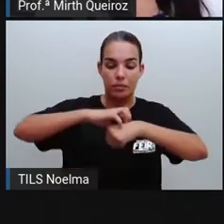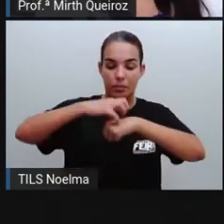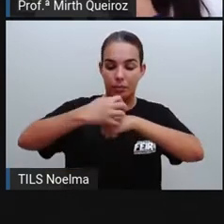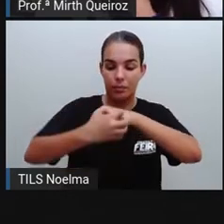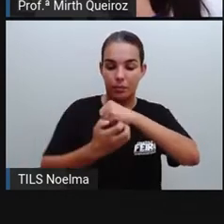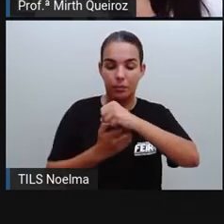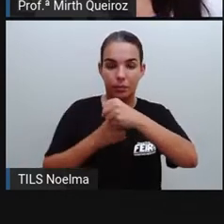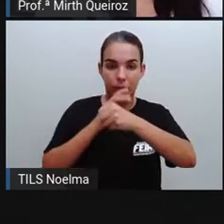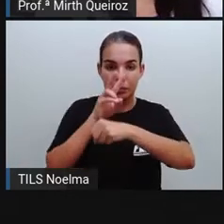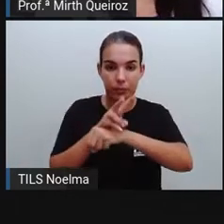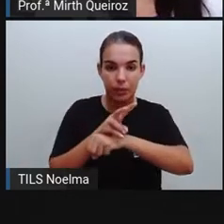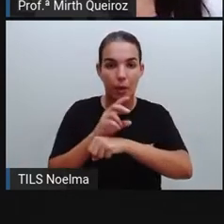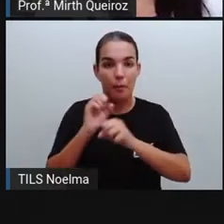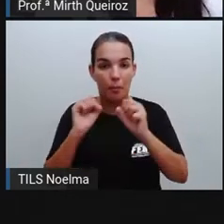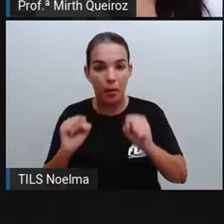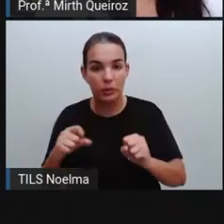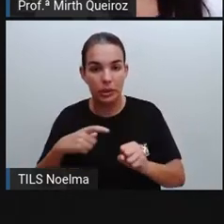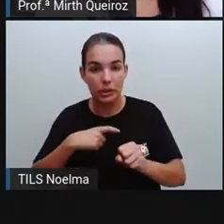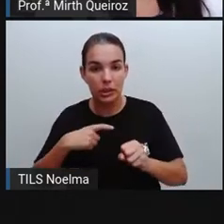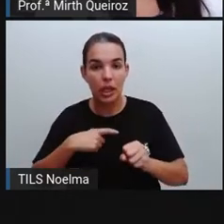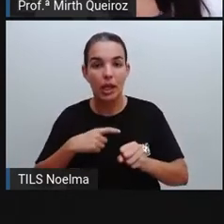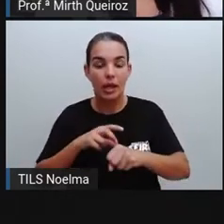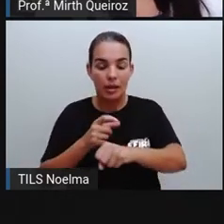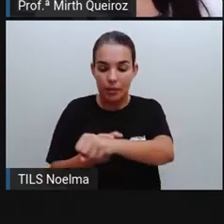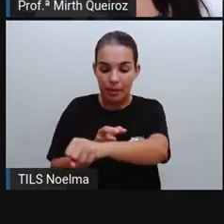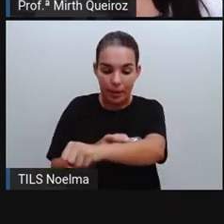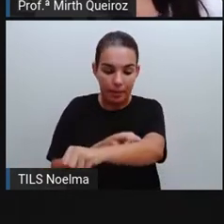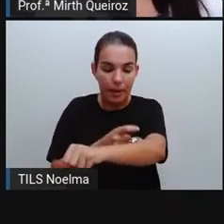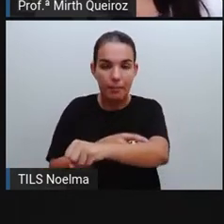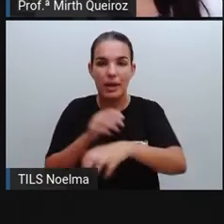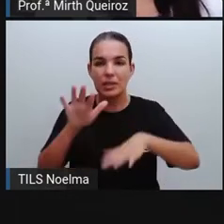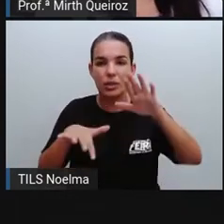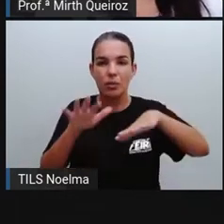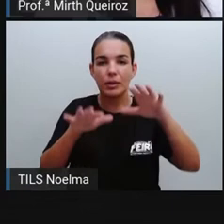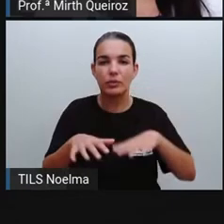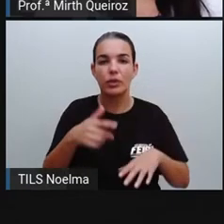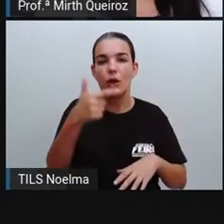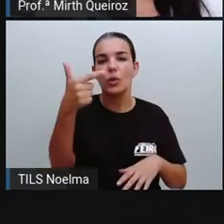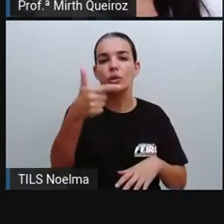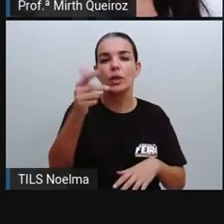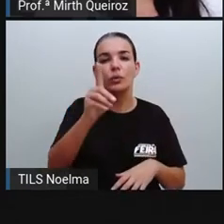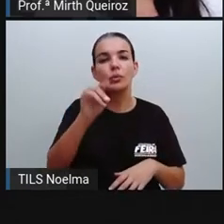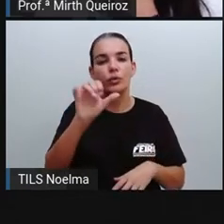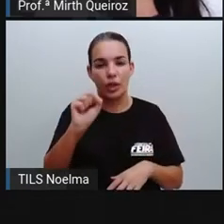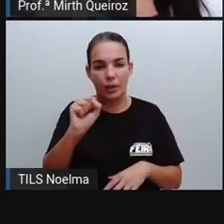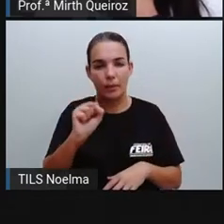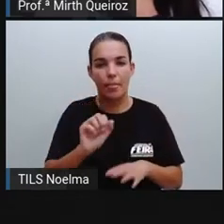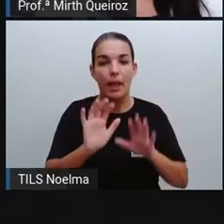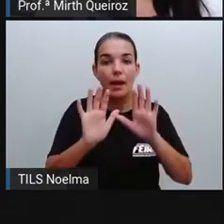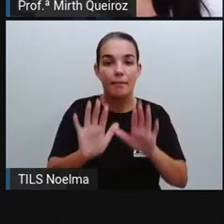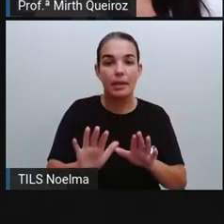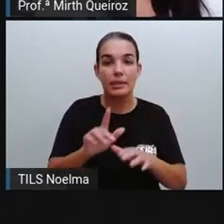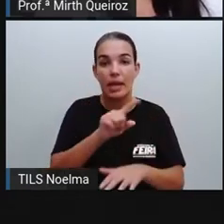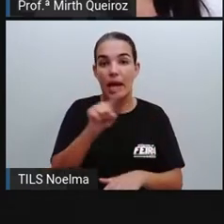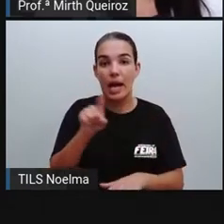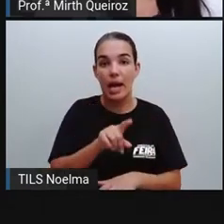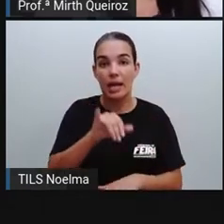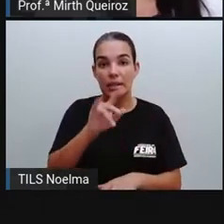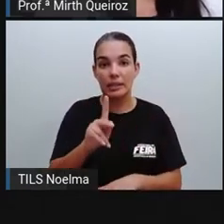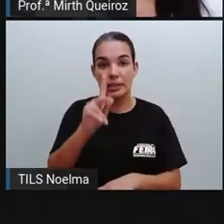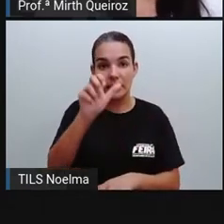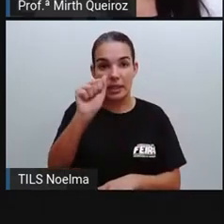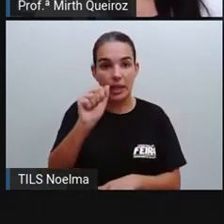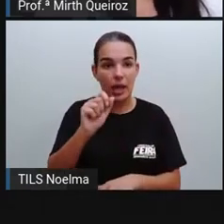manifesta nas primeiras 48 horas. Normalmente vai ser a partir então do segundo dia. Já no caso da zika,